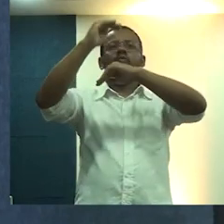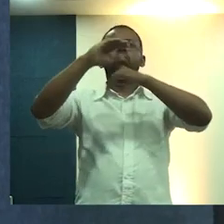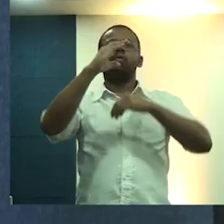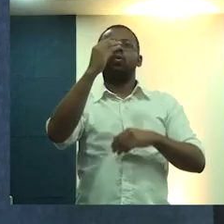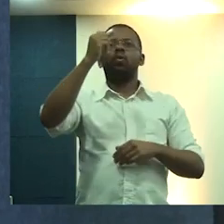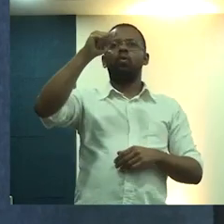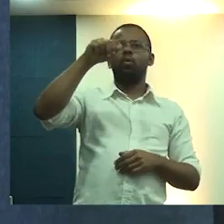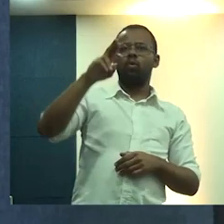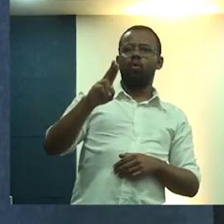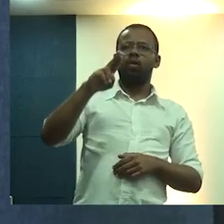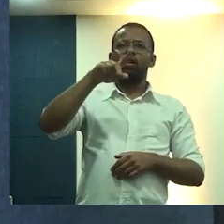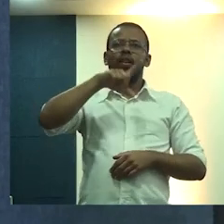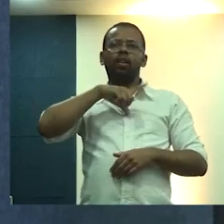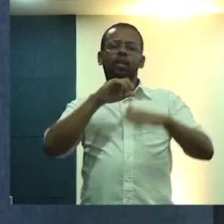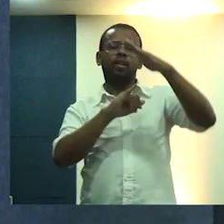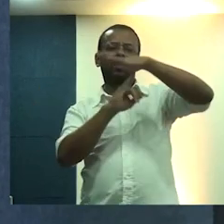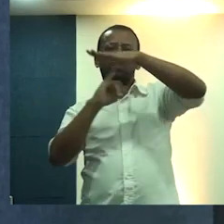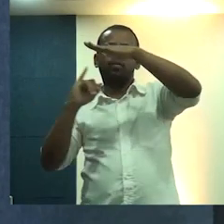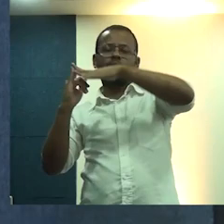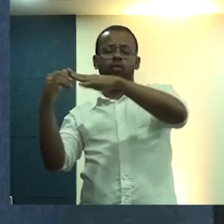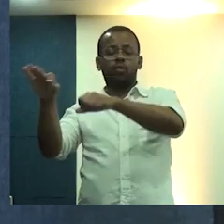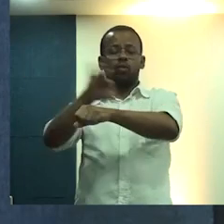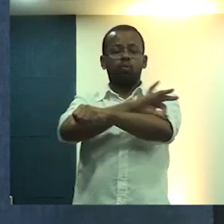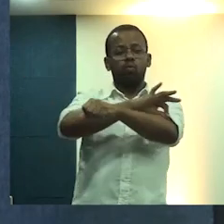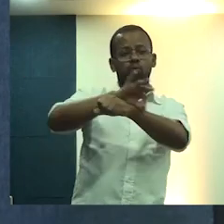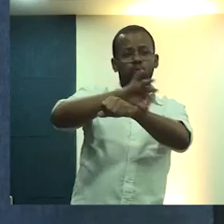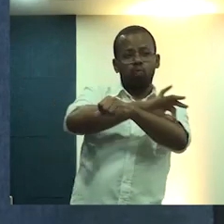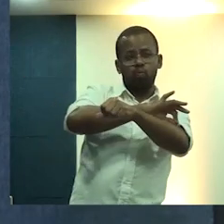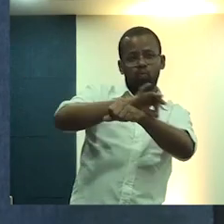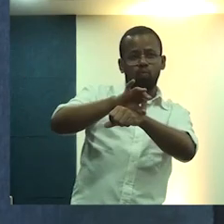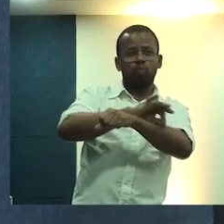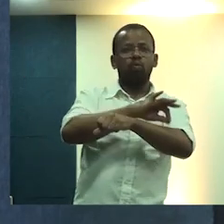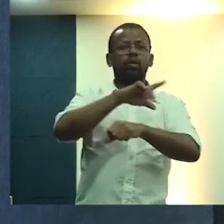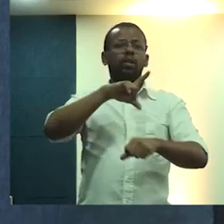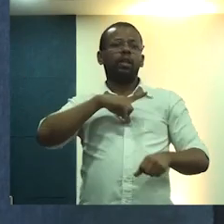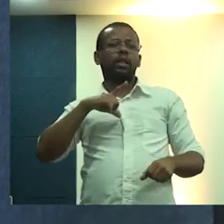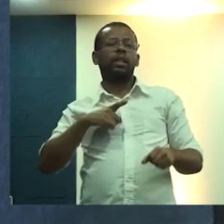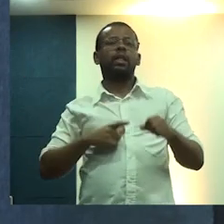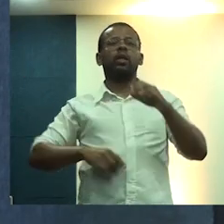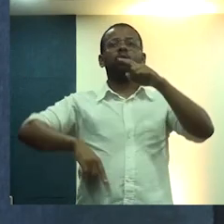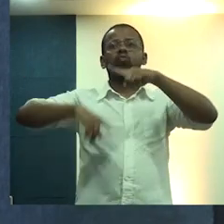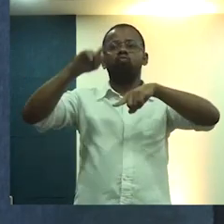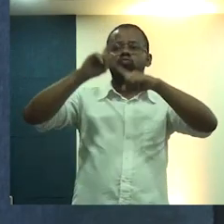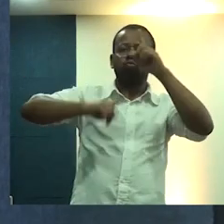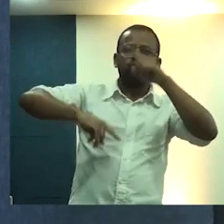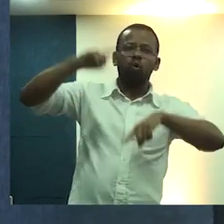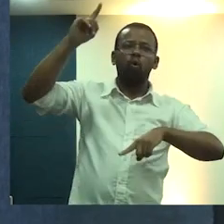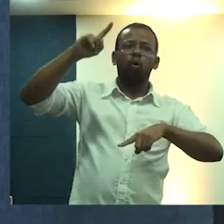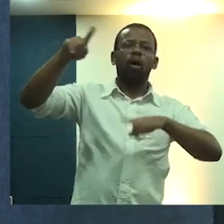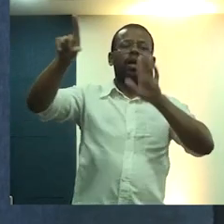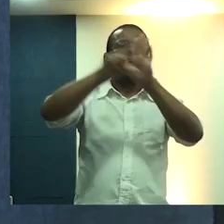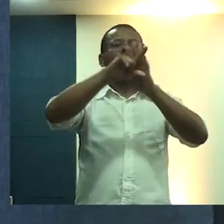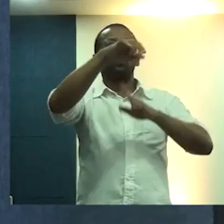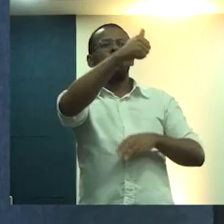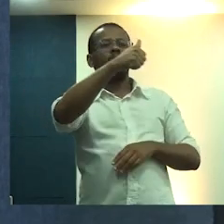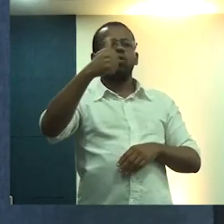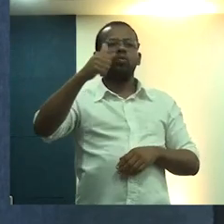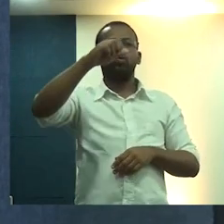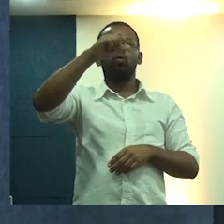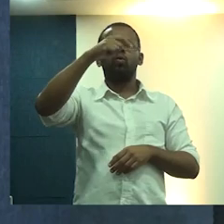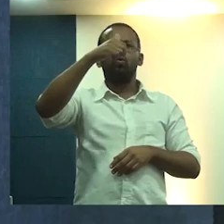CAL e pelas entidades de arquitetura e urbanismo para materializar a Lei nº 11